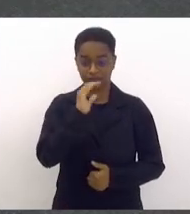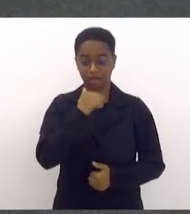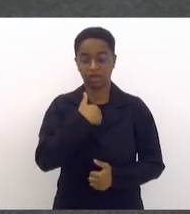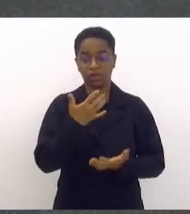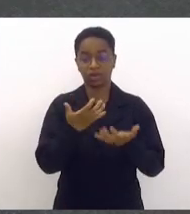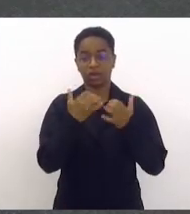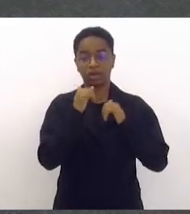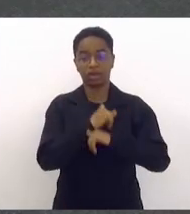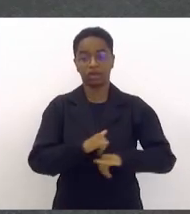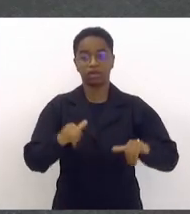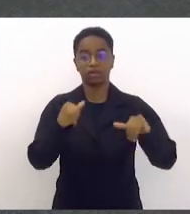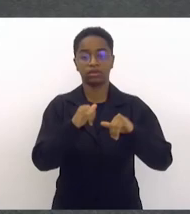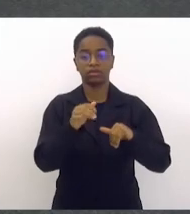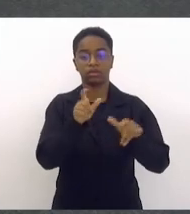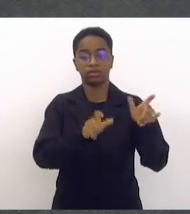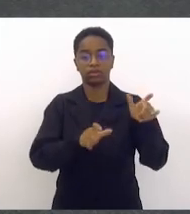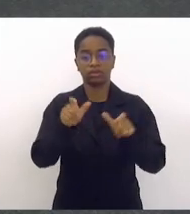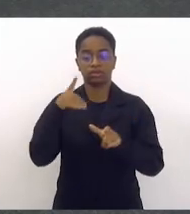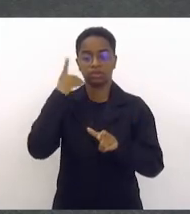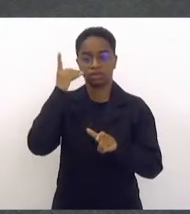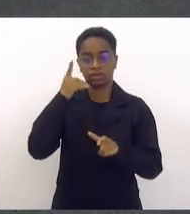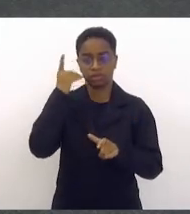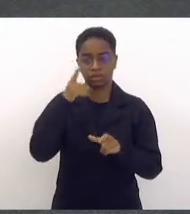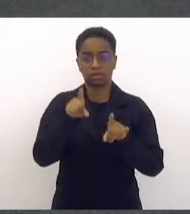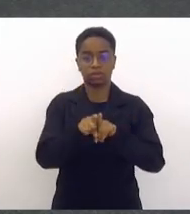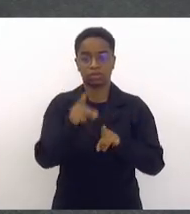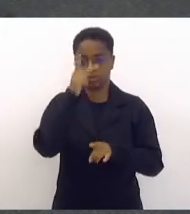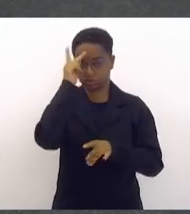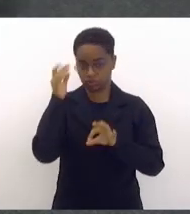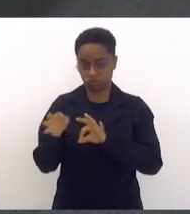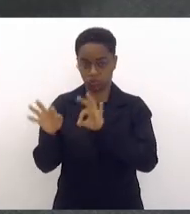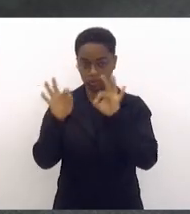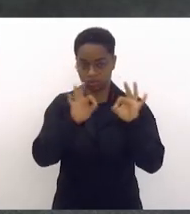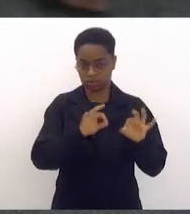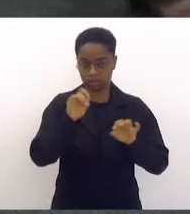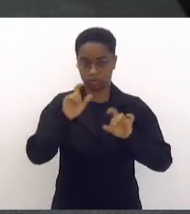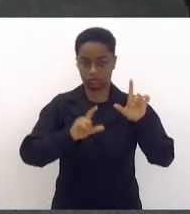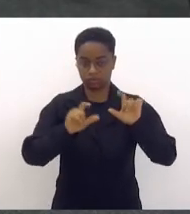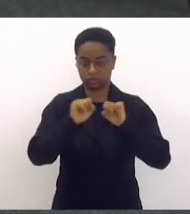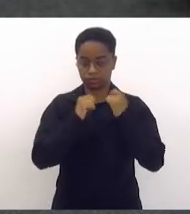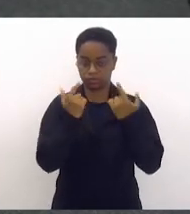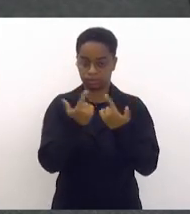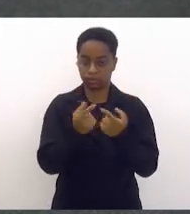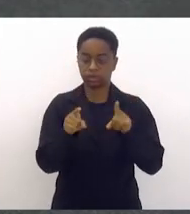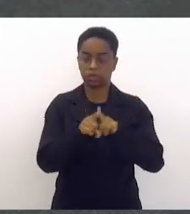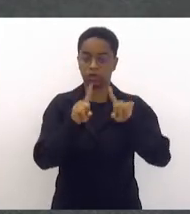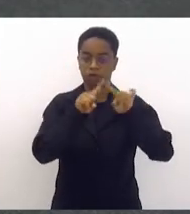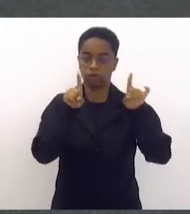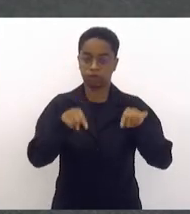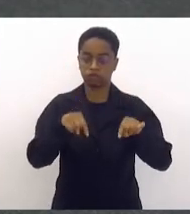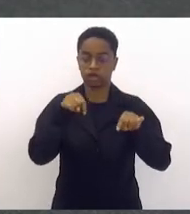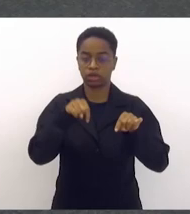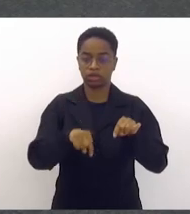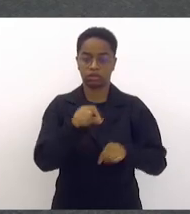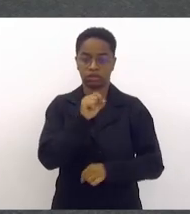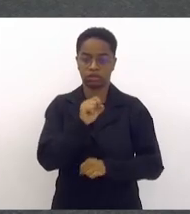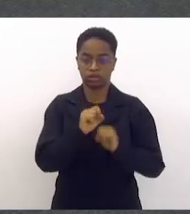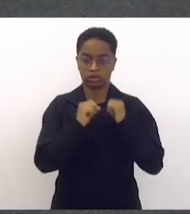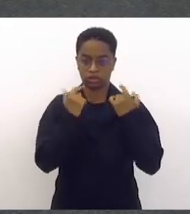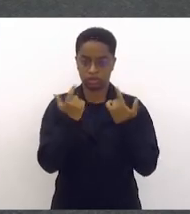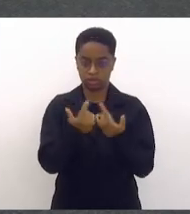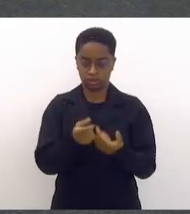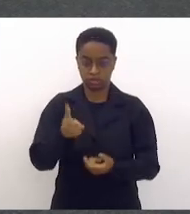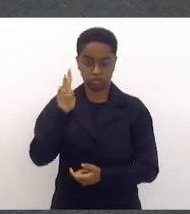de informar aos nobres colegas, telespectadores da TV Alerj, e também aos servidores desta casa, que na